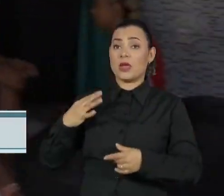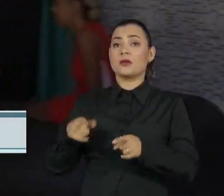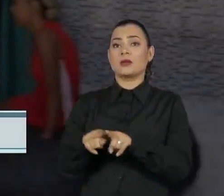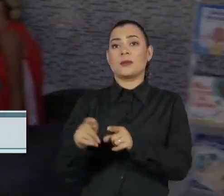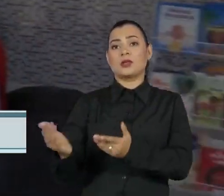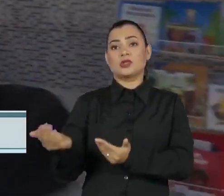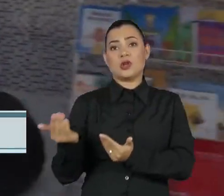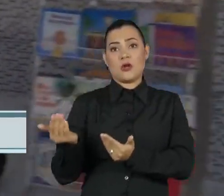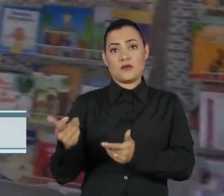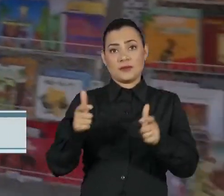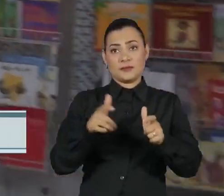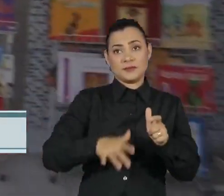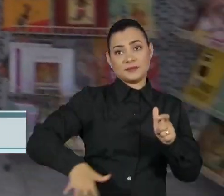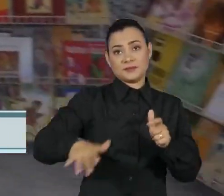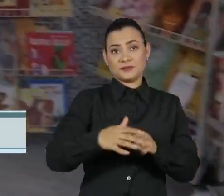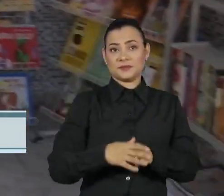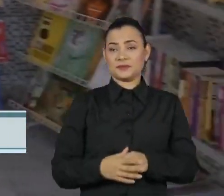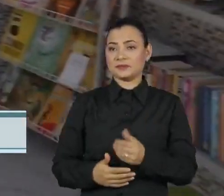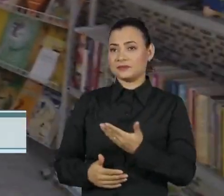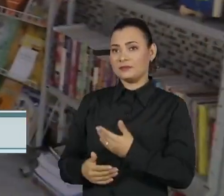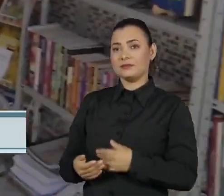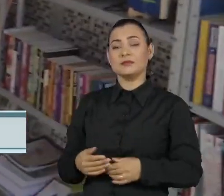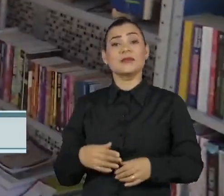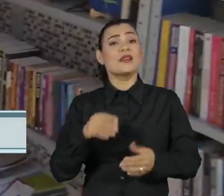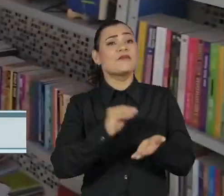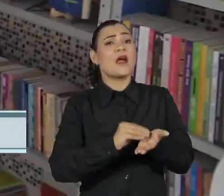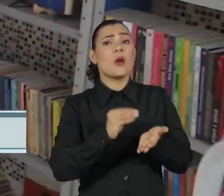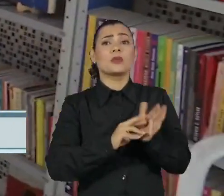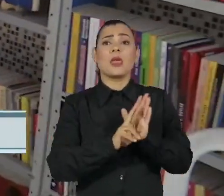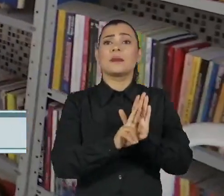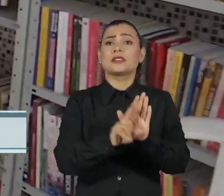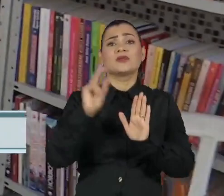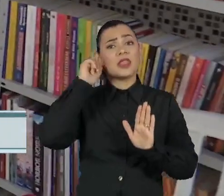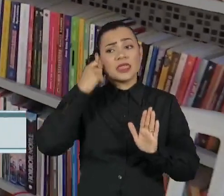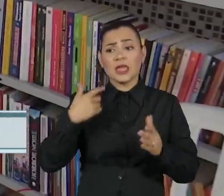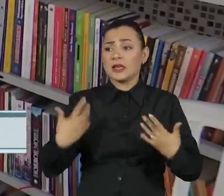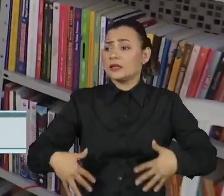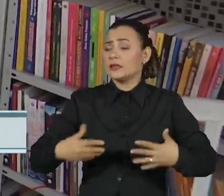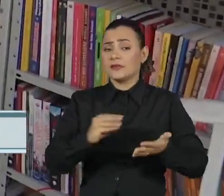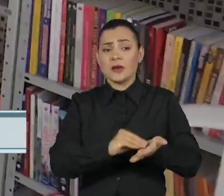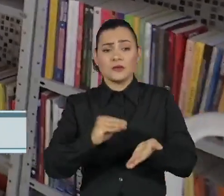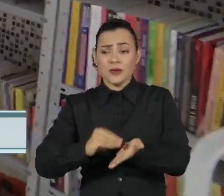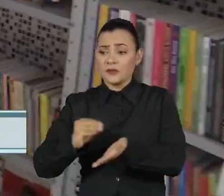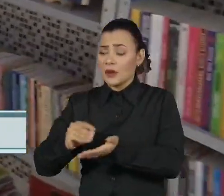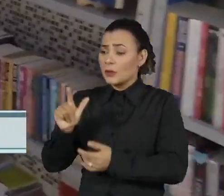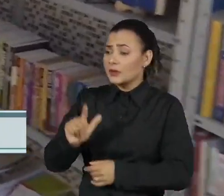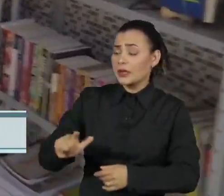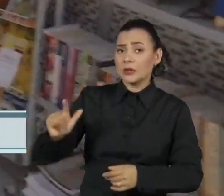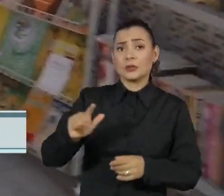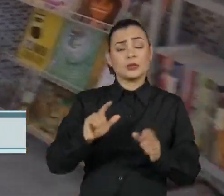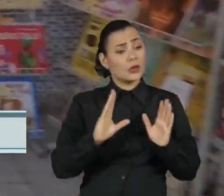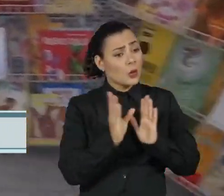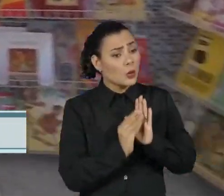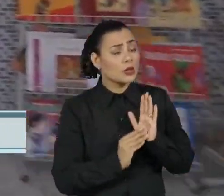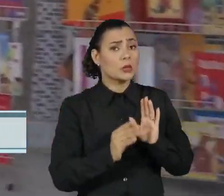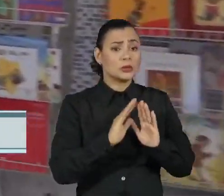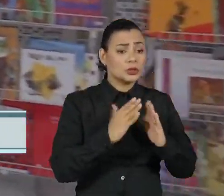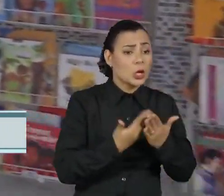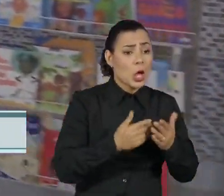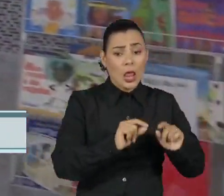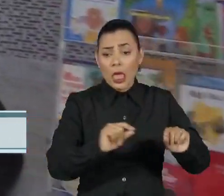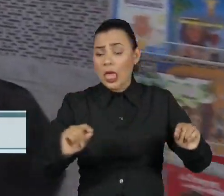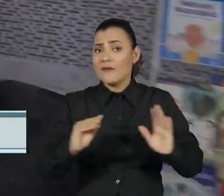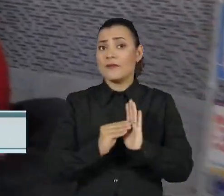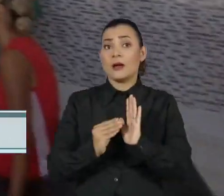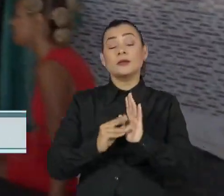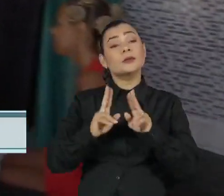jovens da região. Inconformados com a falta de representatividade negra na literatura e no conteúdo escolar, eles juntaram